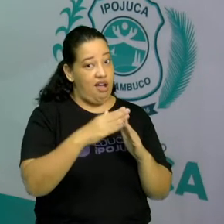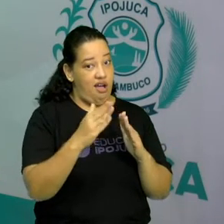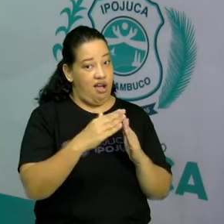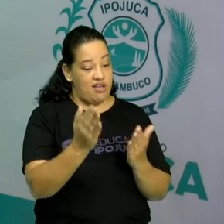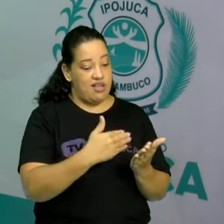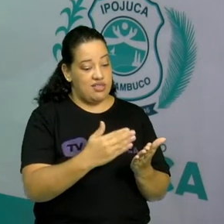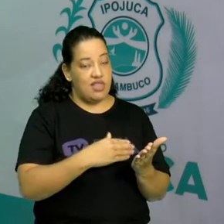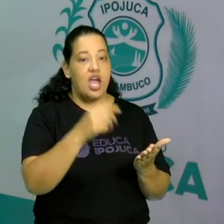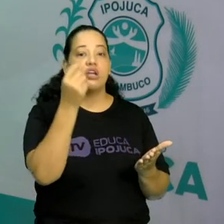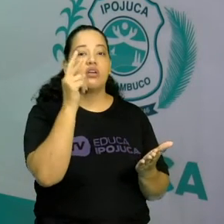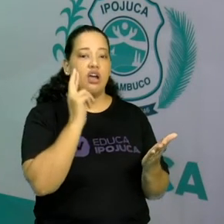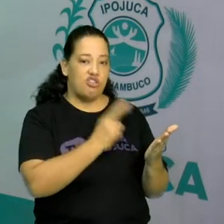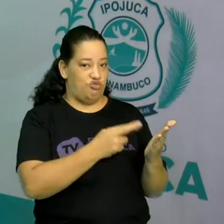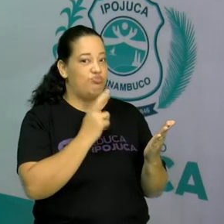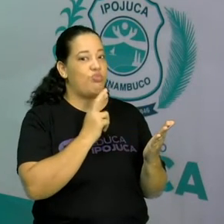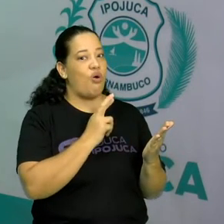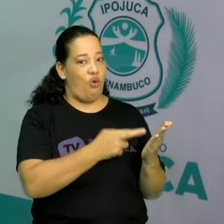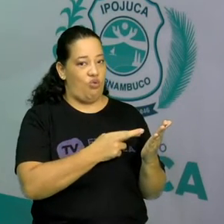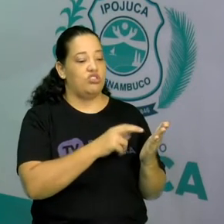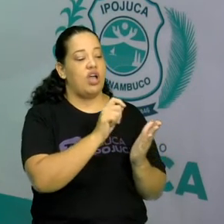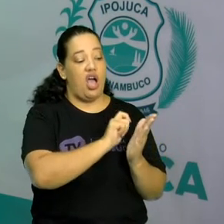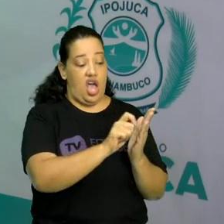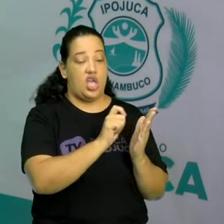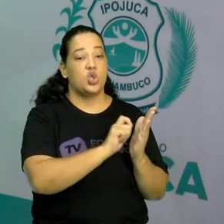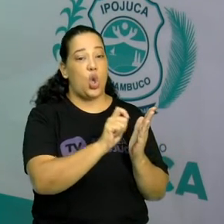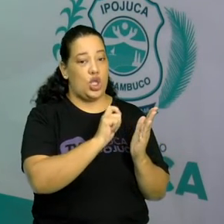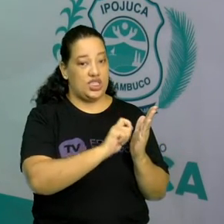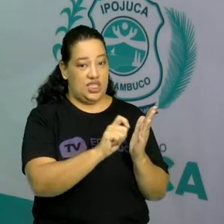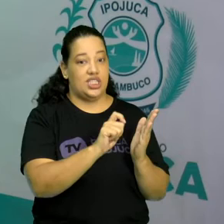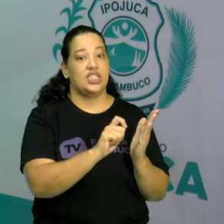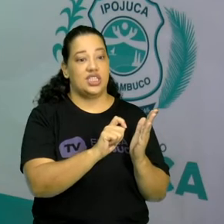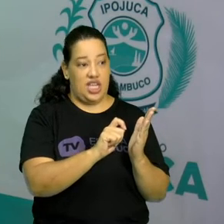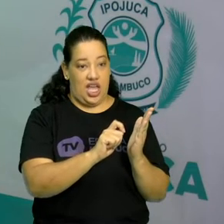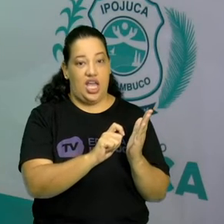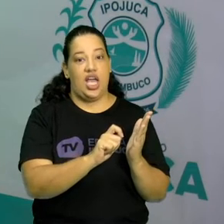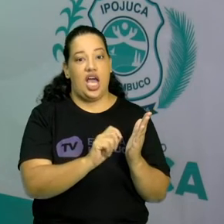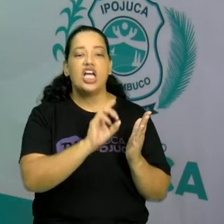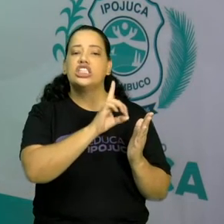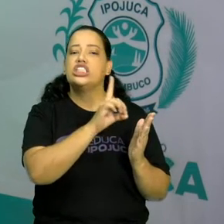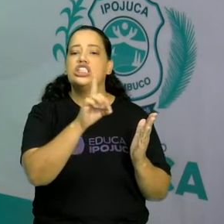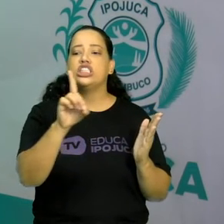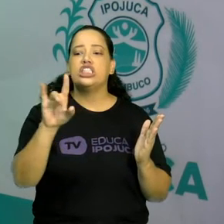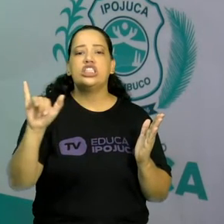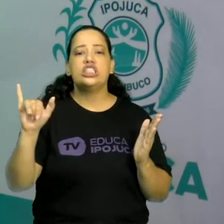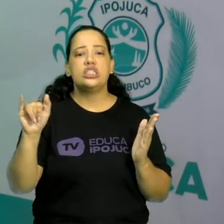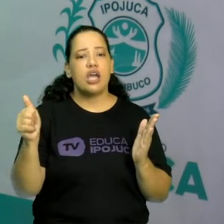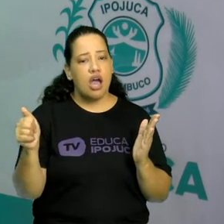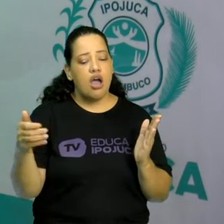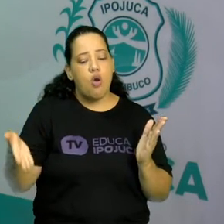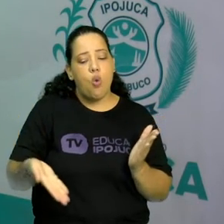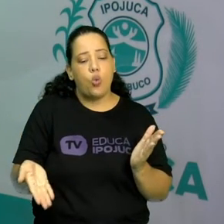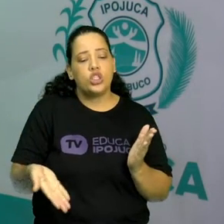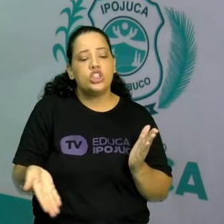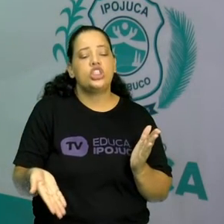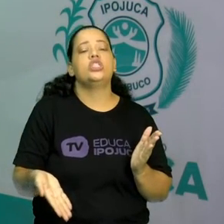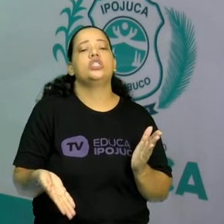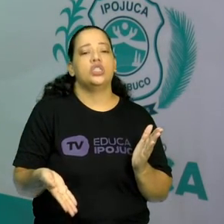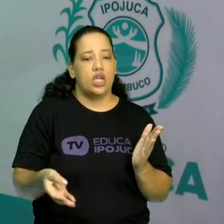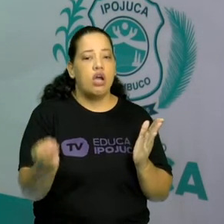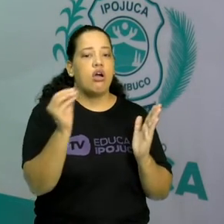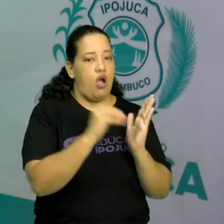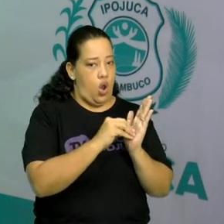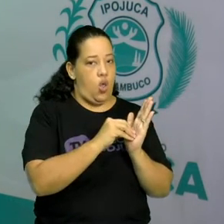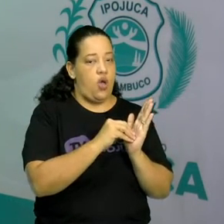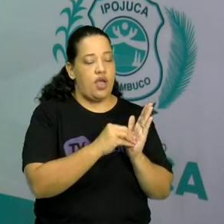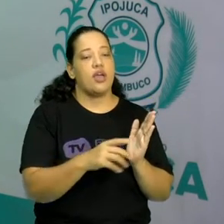vocês, fazendo essa anotação da forma que está aqui, colocando a data que você está assistindo aqui à aula e